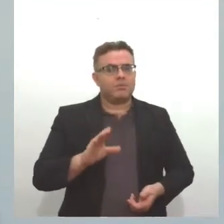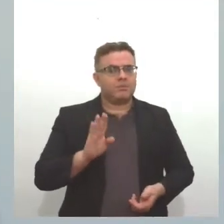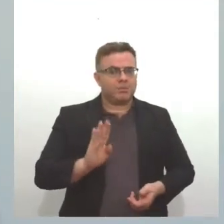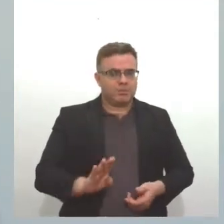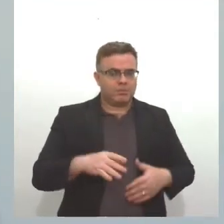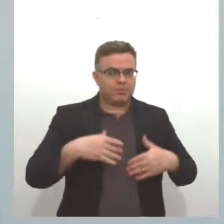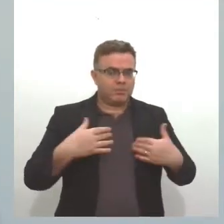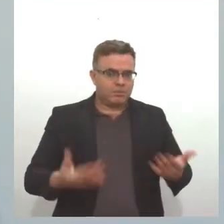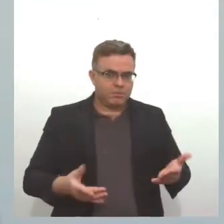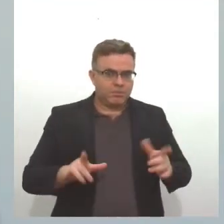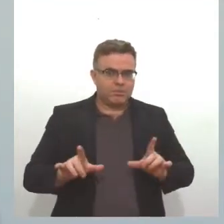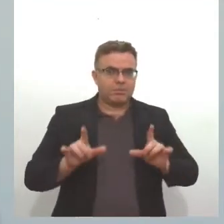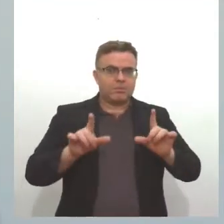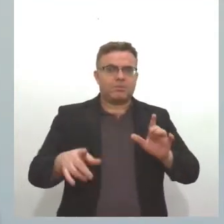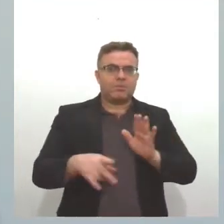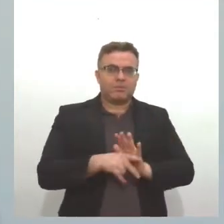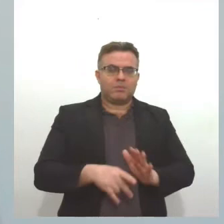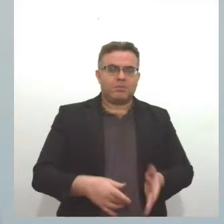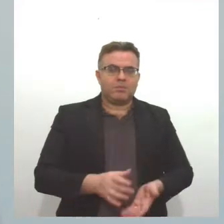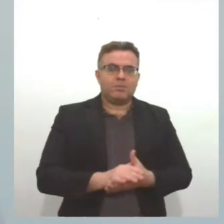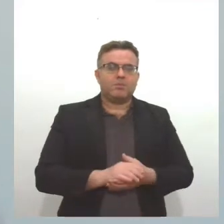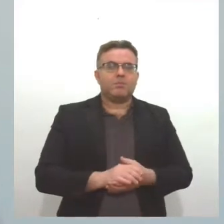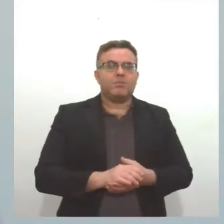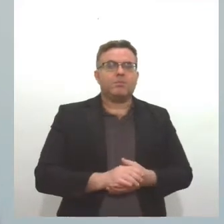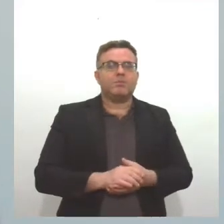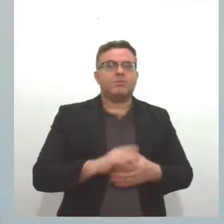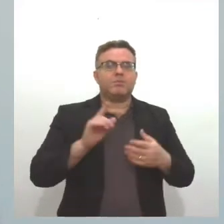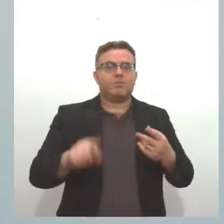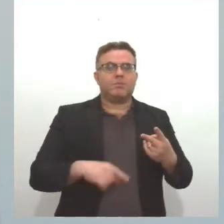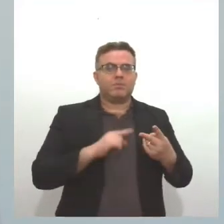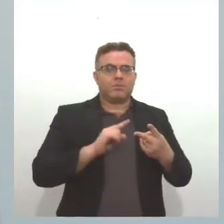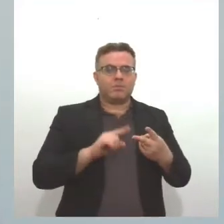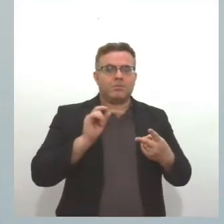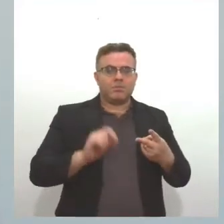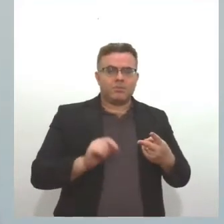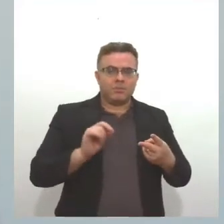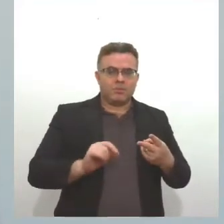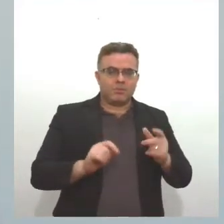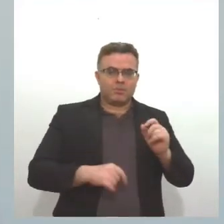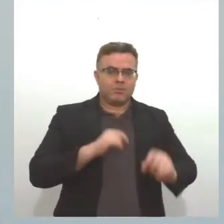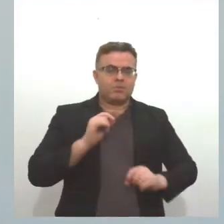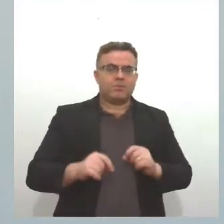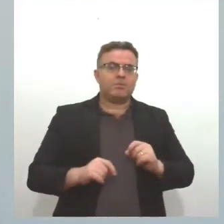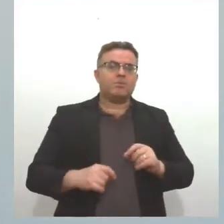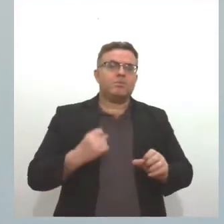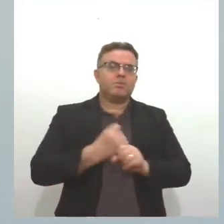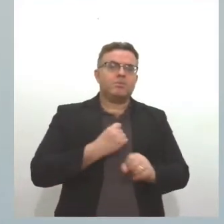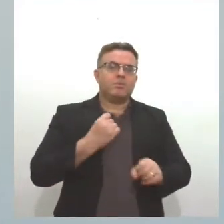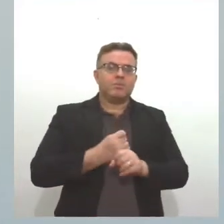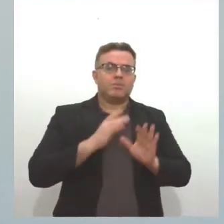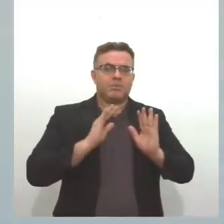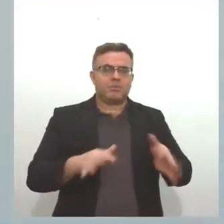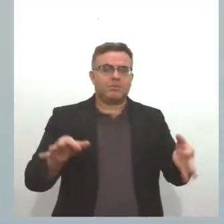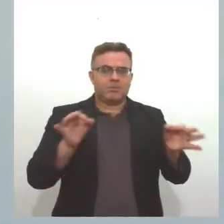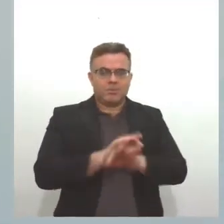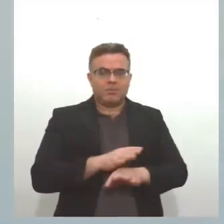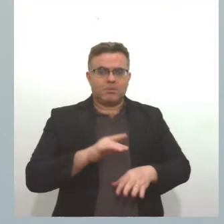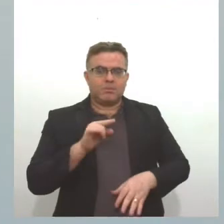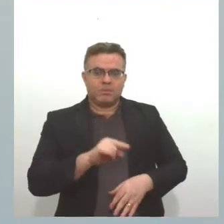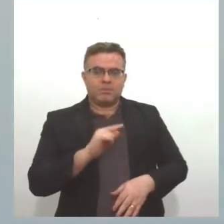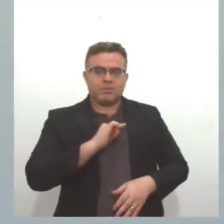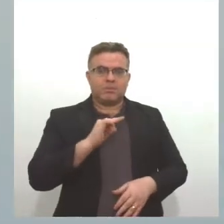de Regularidade do Corpo de Bombeiros. Um segundo momento é a edificação já construída, aquela que